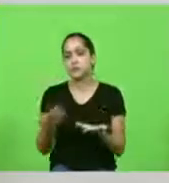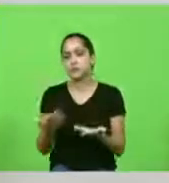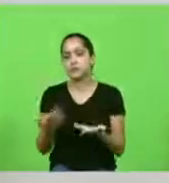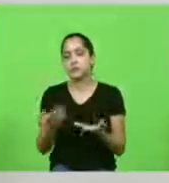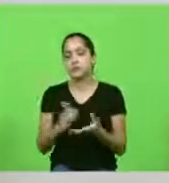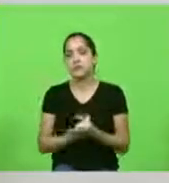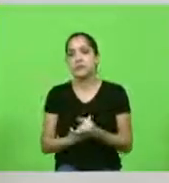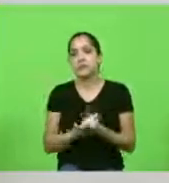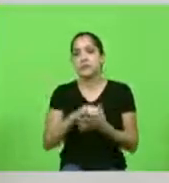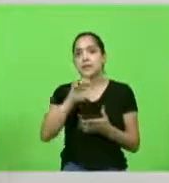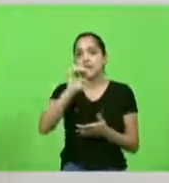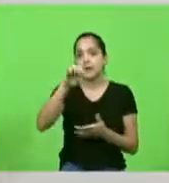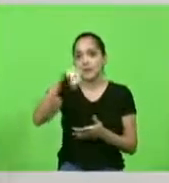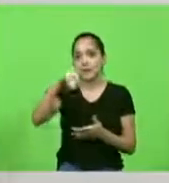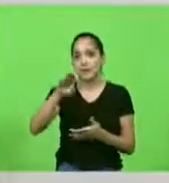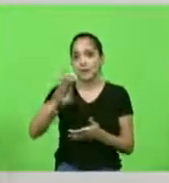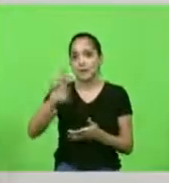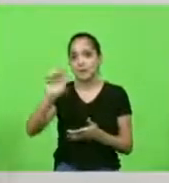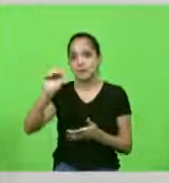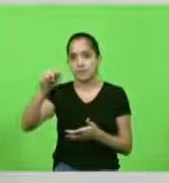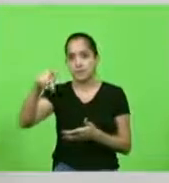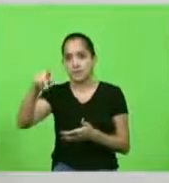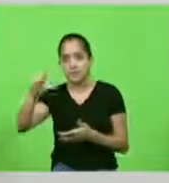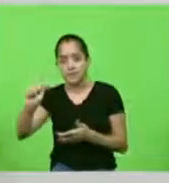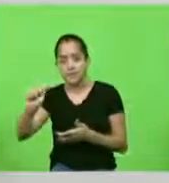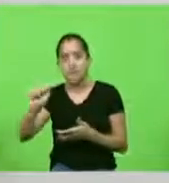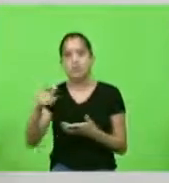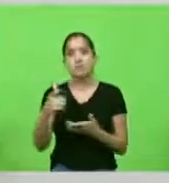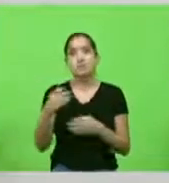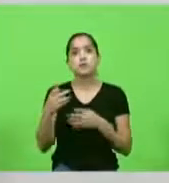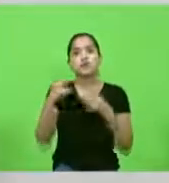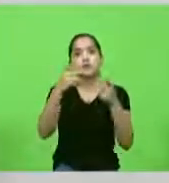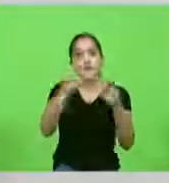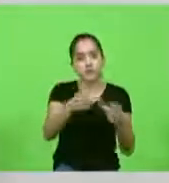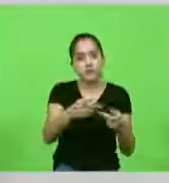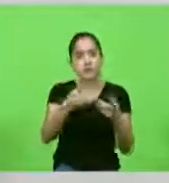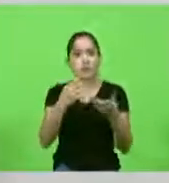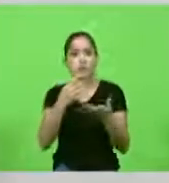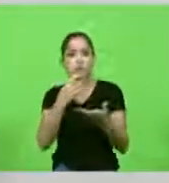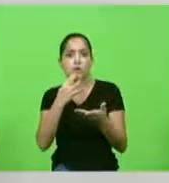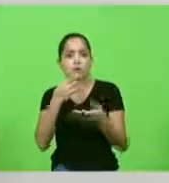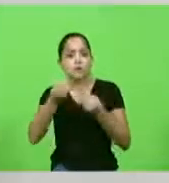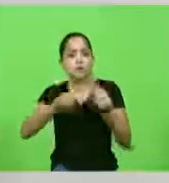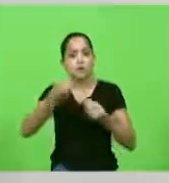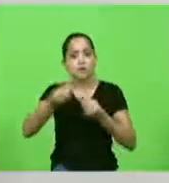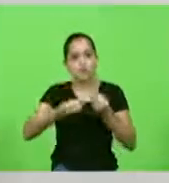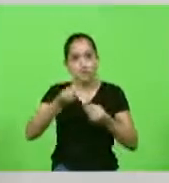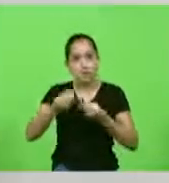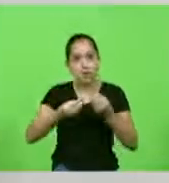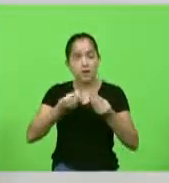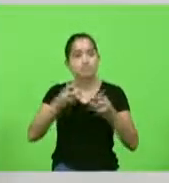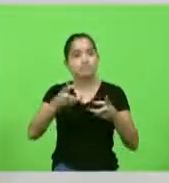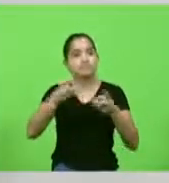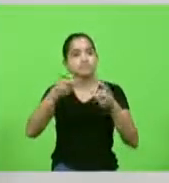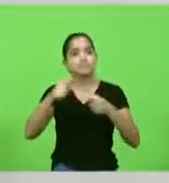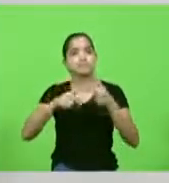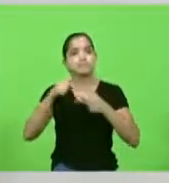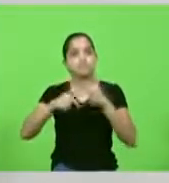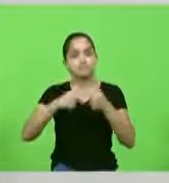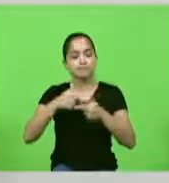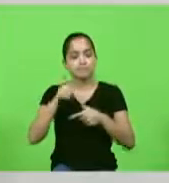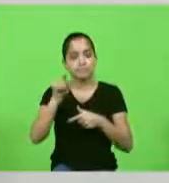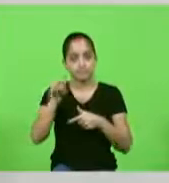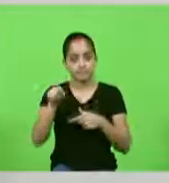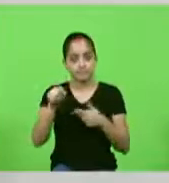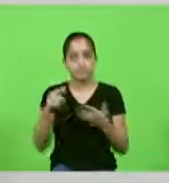Embrapa que eu tive a felicidade de visitar e conhecer e perceber o trabalho que é feito lá